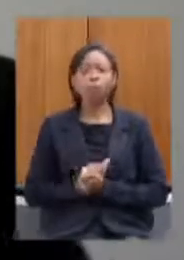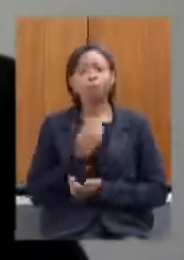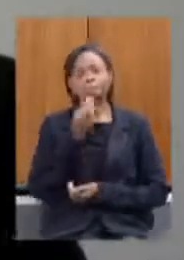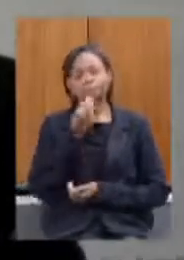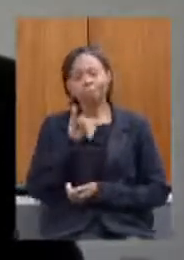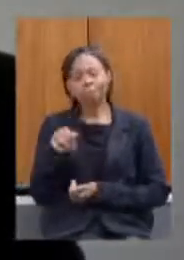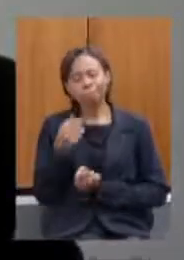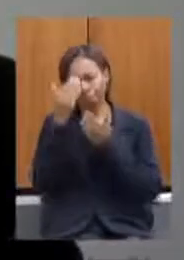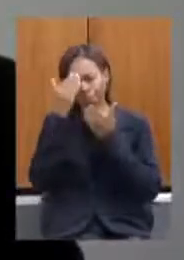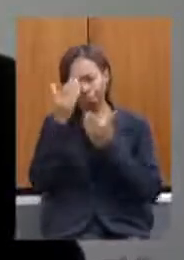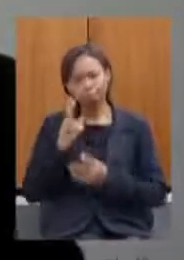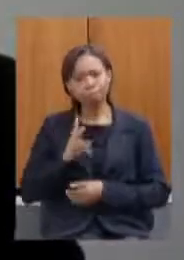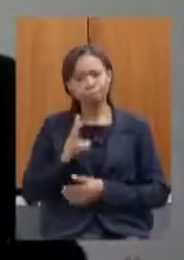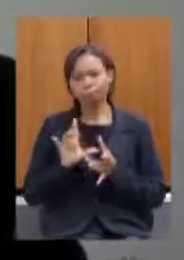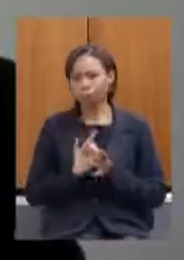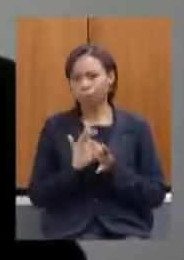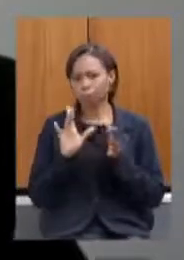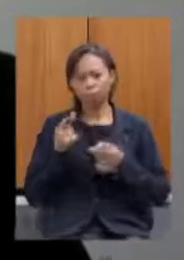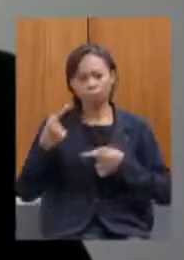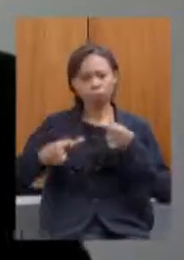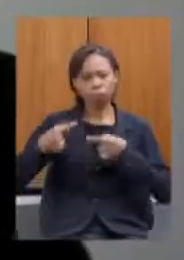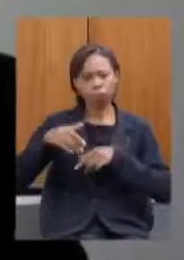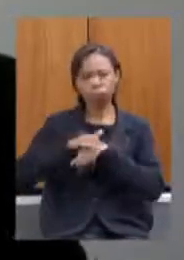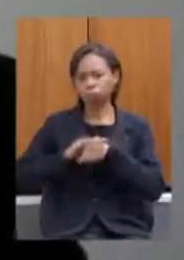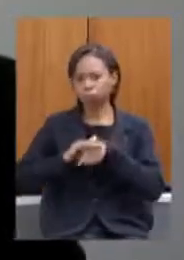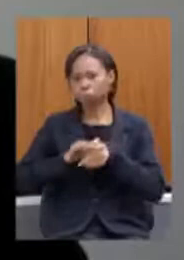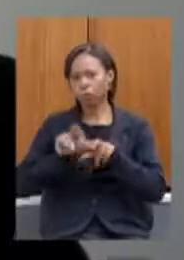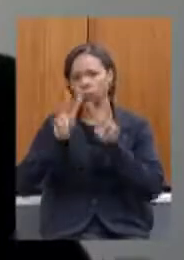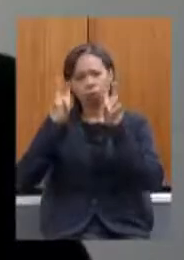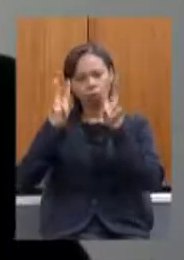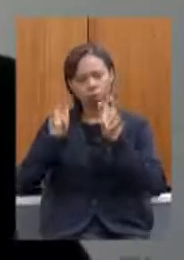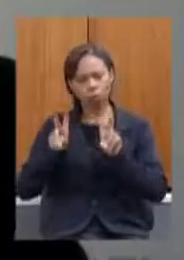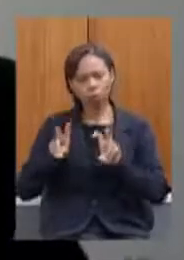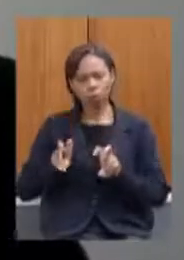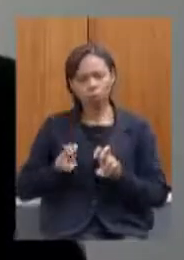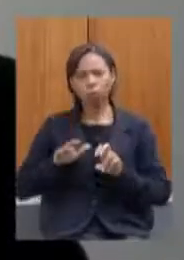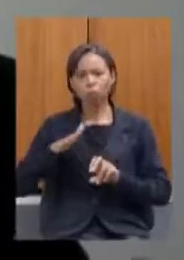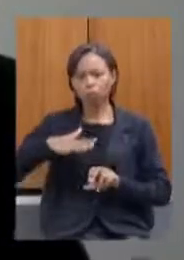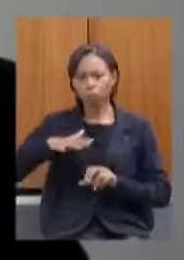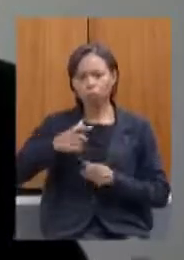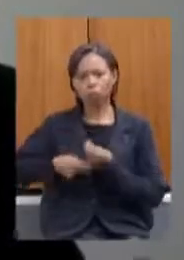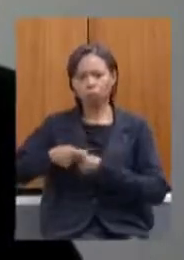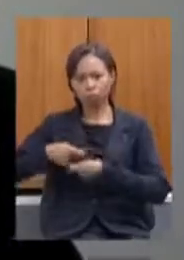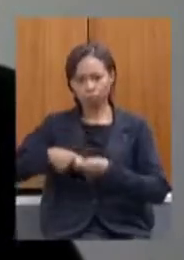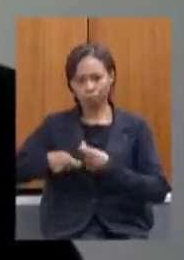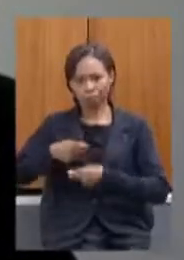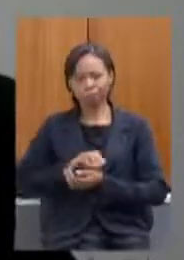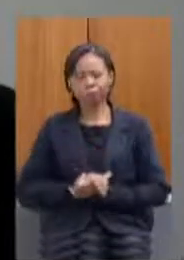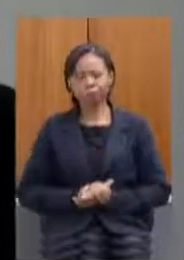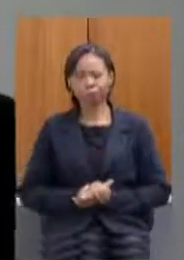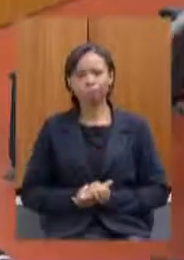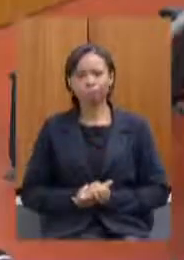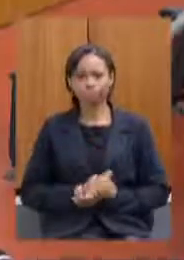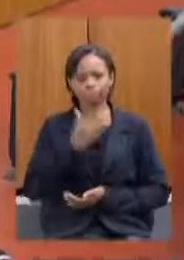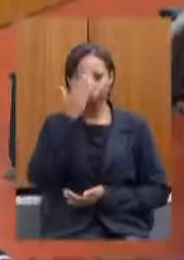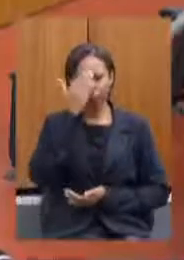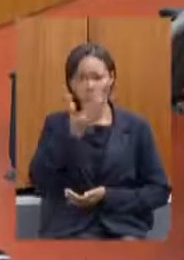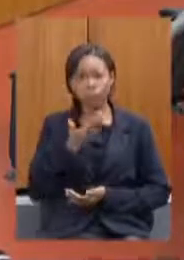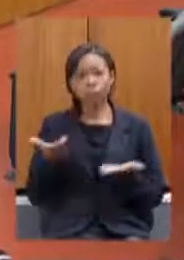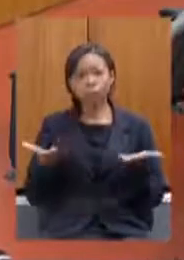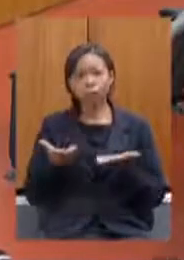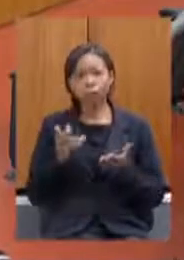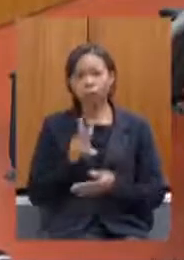sempre à disposição para discutirmos todos os assuntos inerentes a fazenda muito obrigado muito obrigado agora eu passo a